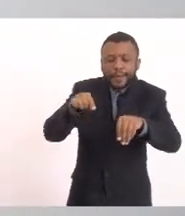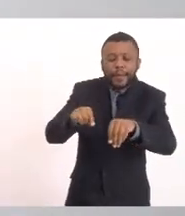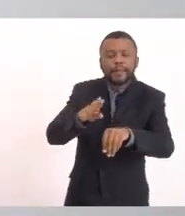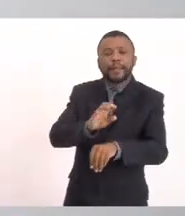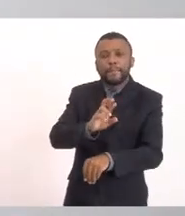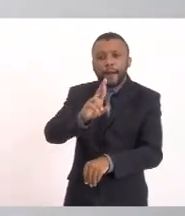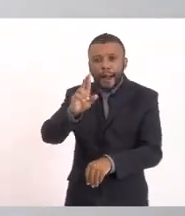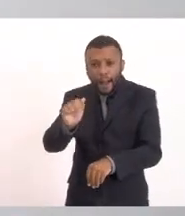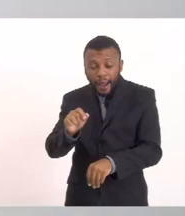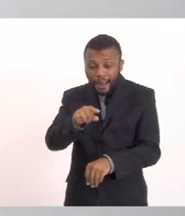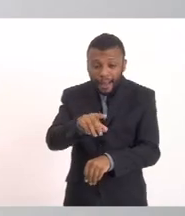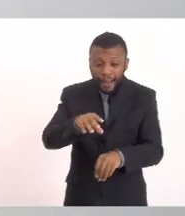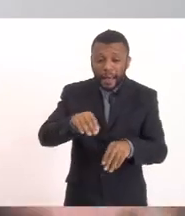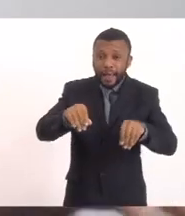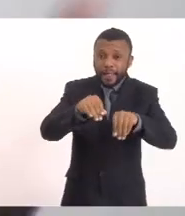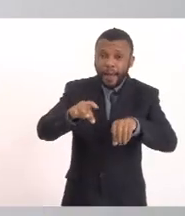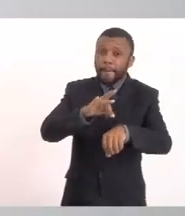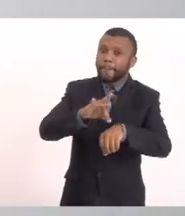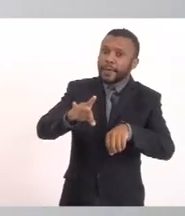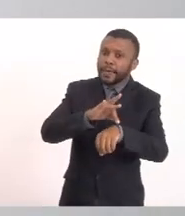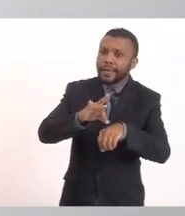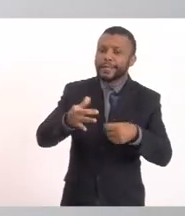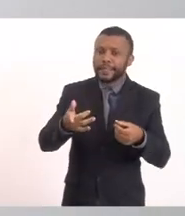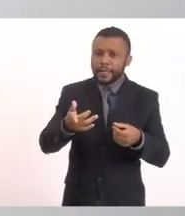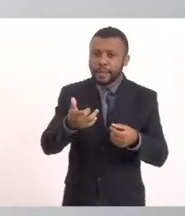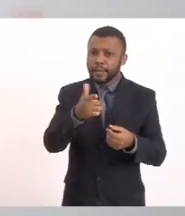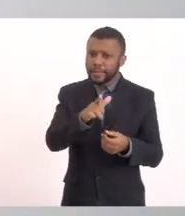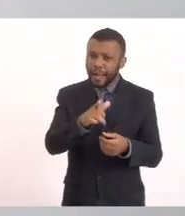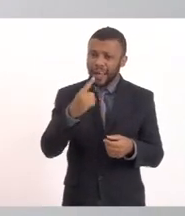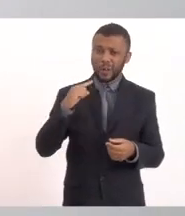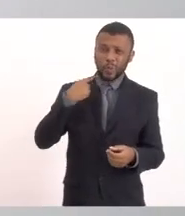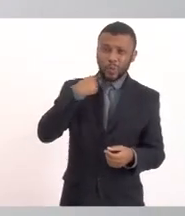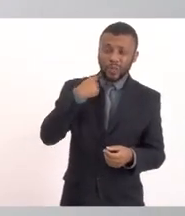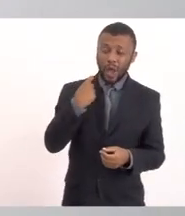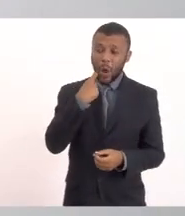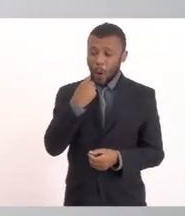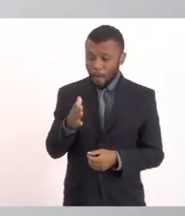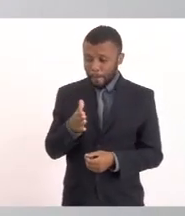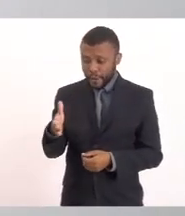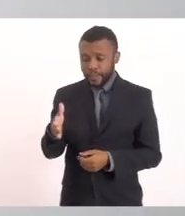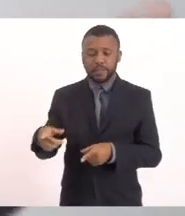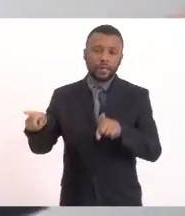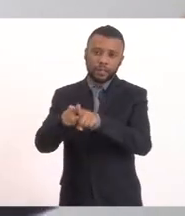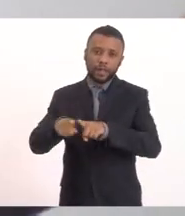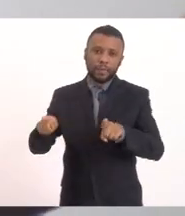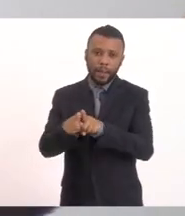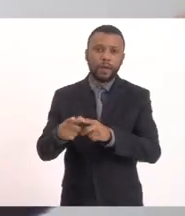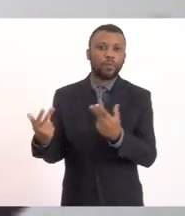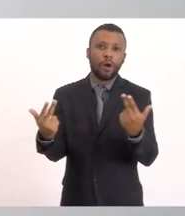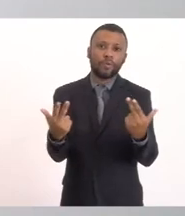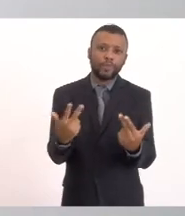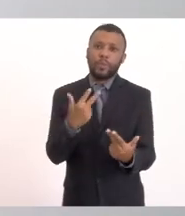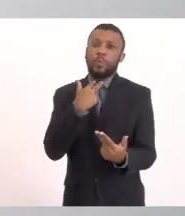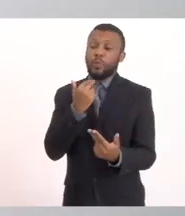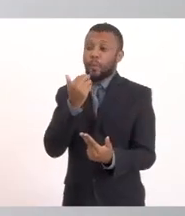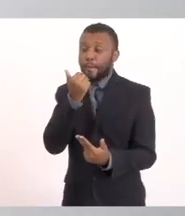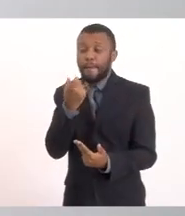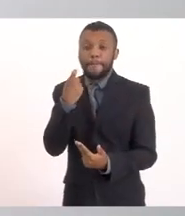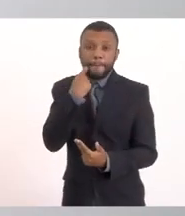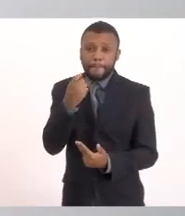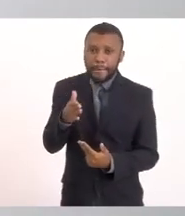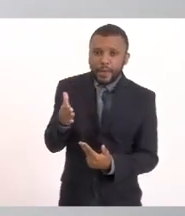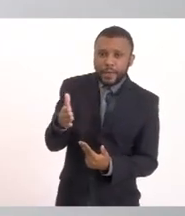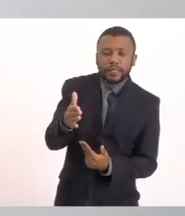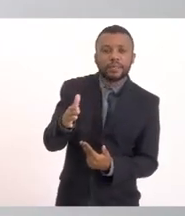barra Se aquela areia preta Está poluída Os peixes da lagoa Estão poluídos Você não pode comer peixes da lagoa Não pode comer nada Então eu acho que tem que